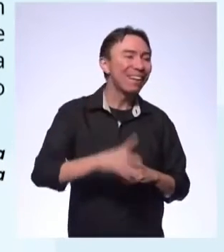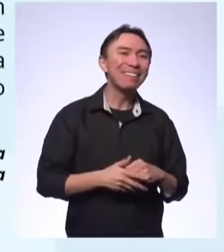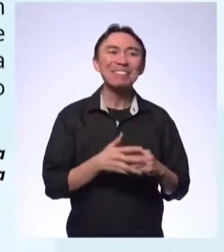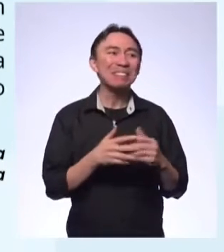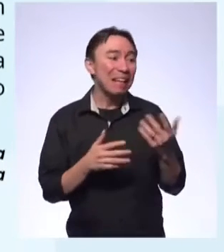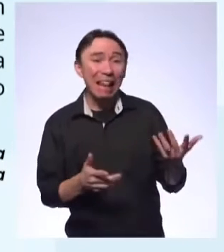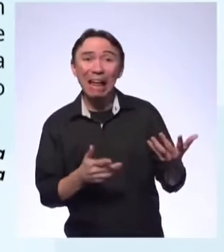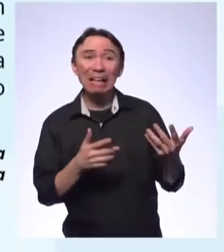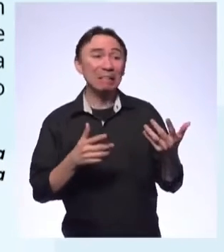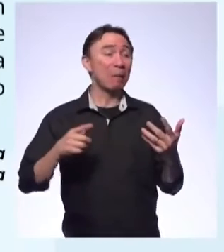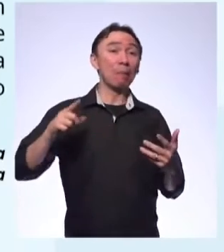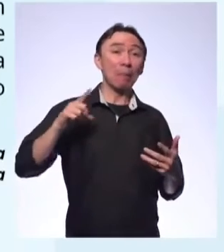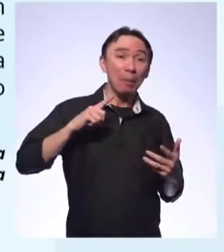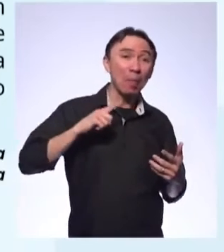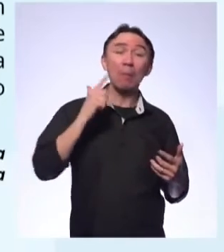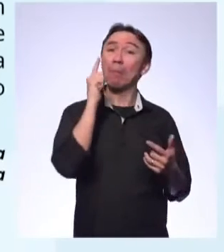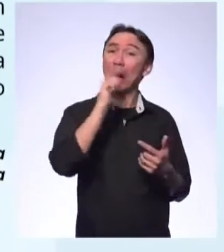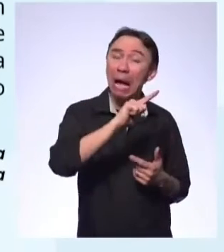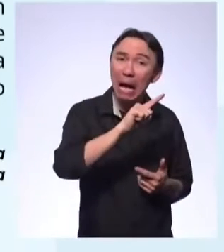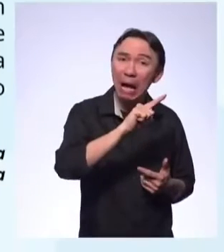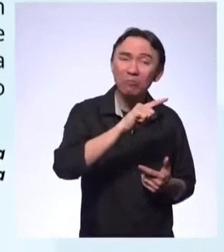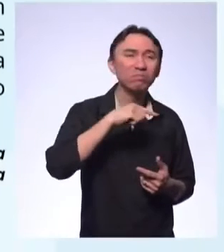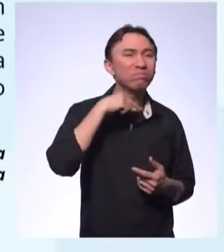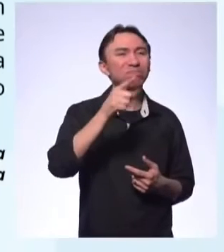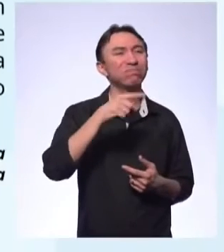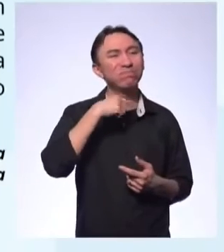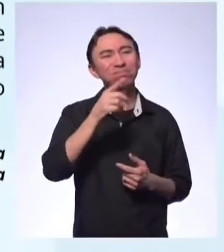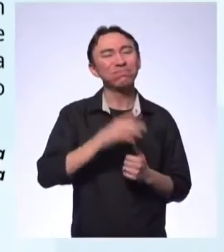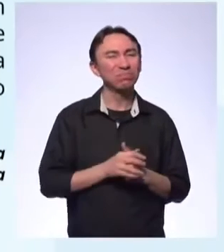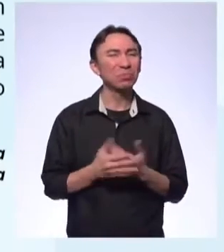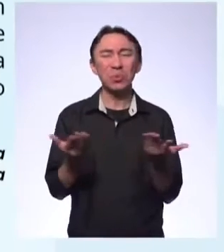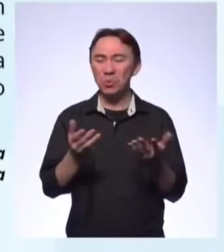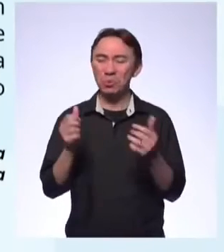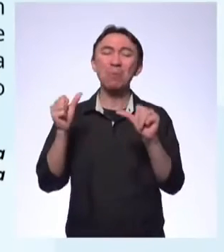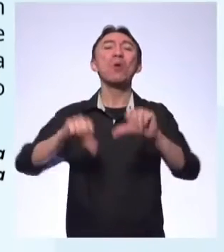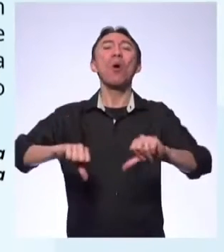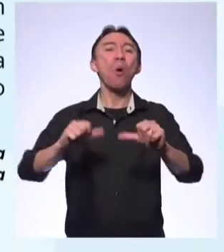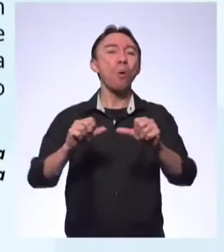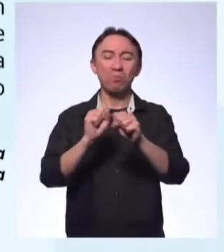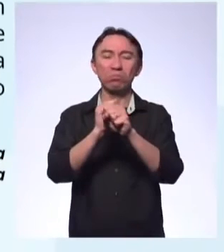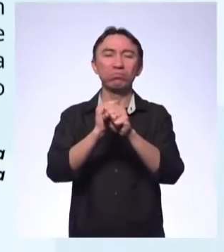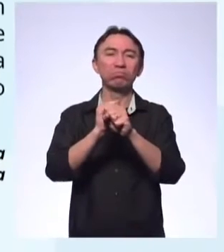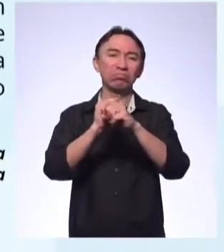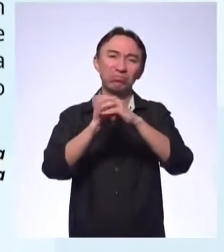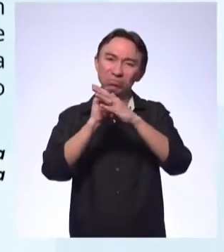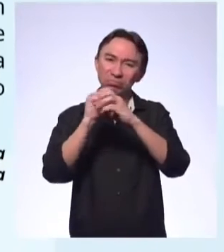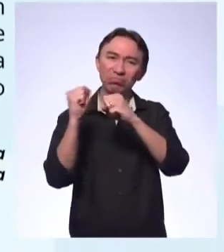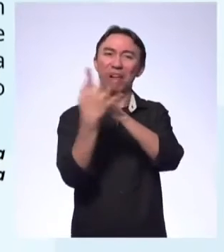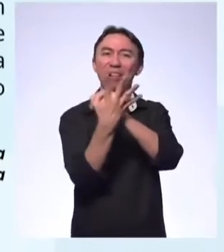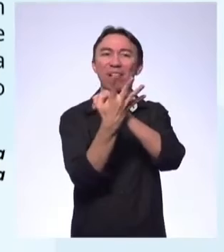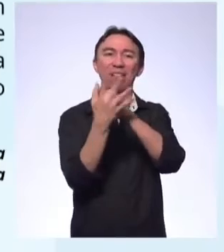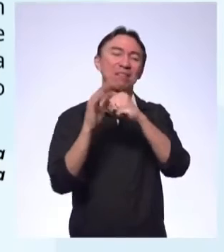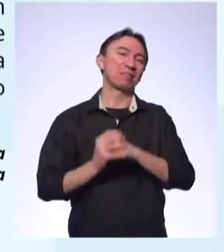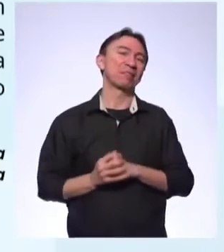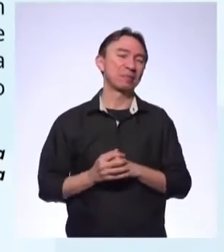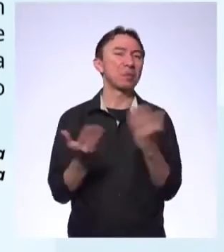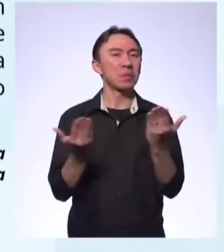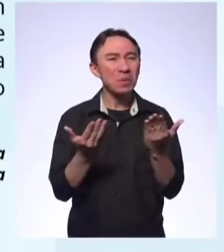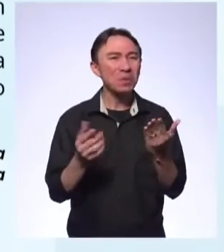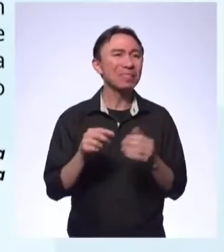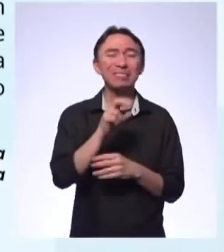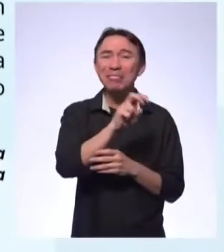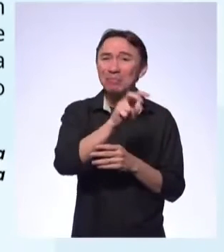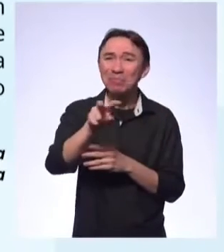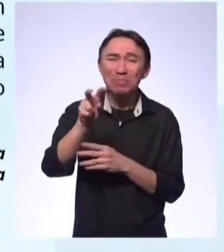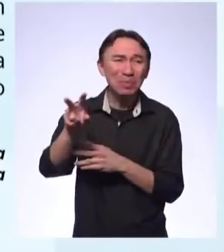propôs presencialmente. Quadro agravado diante da pandemia. Não há como esperar mais para se colocar na